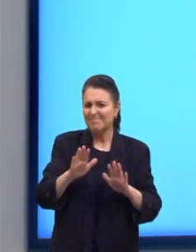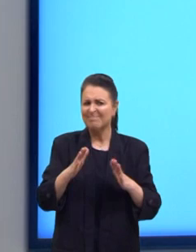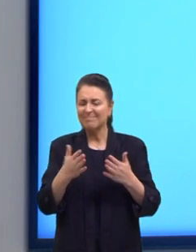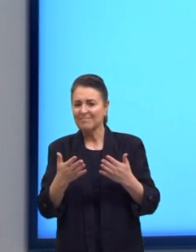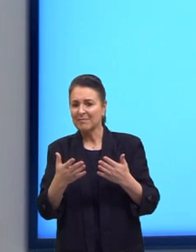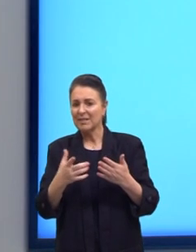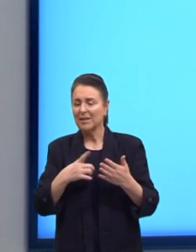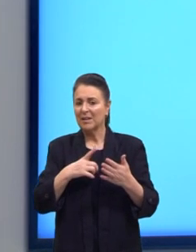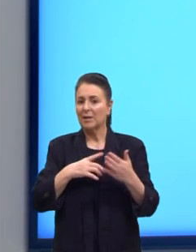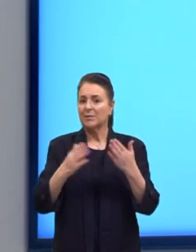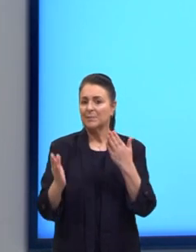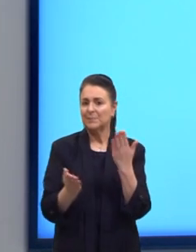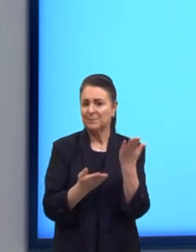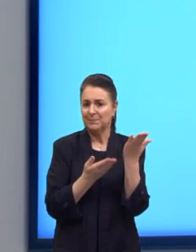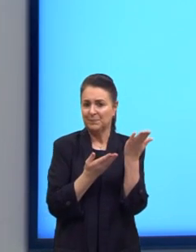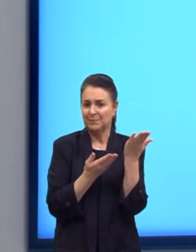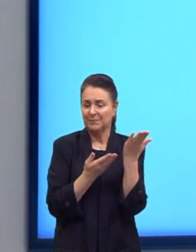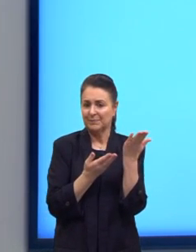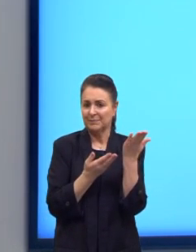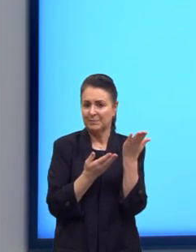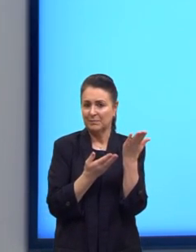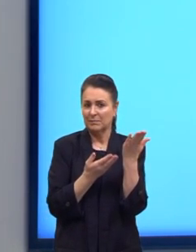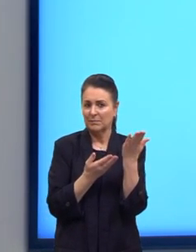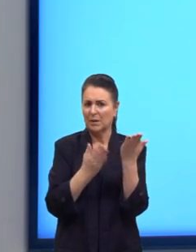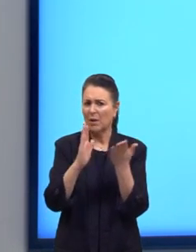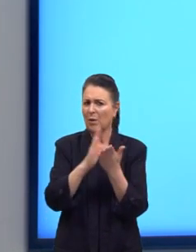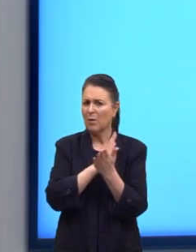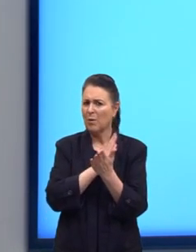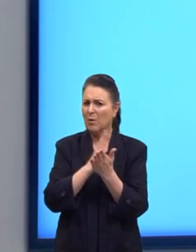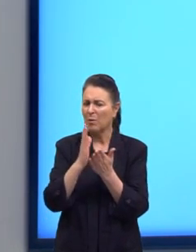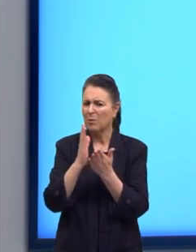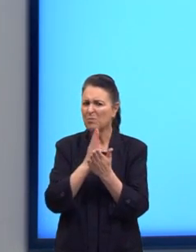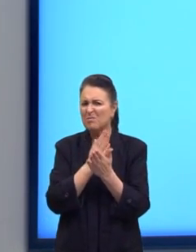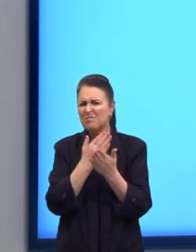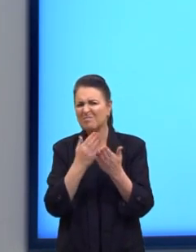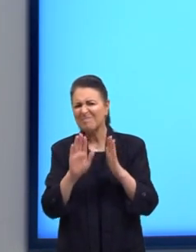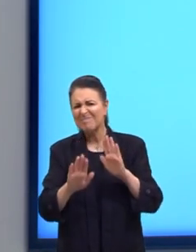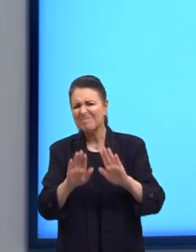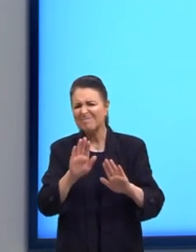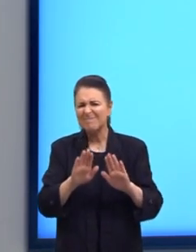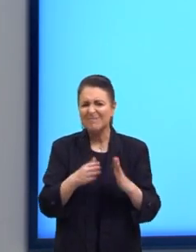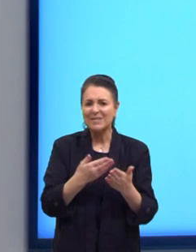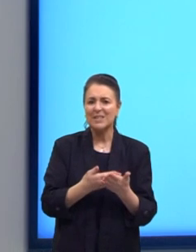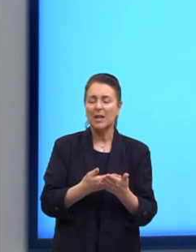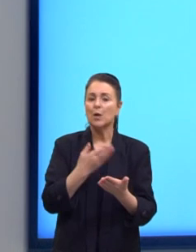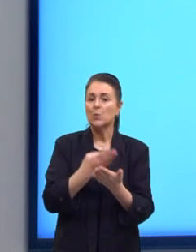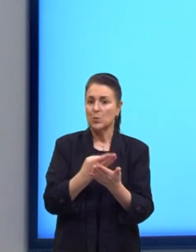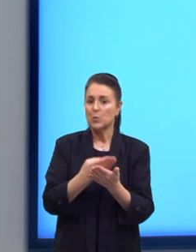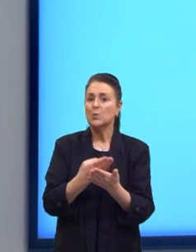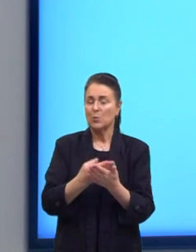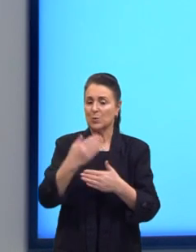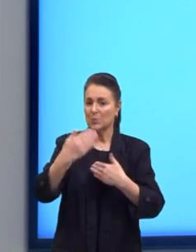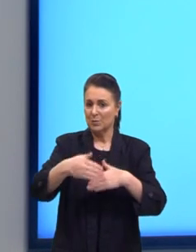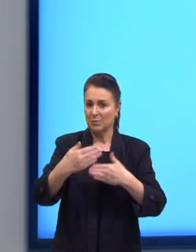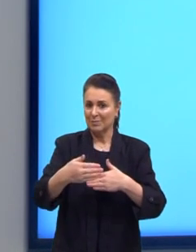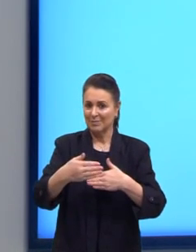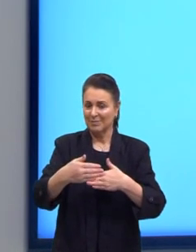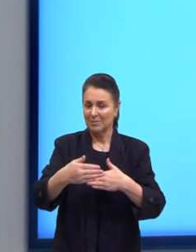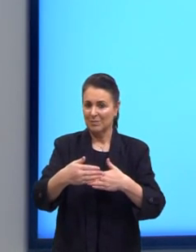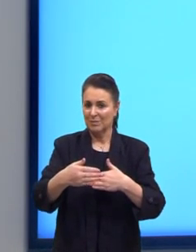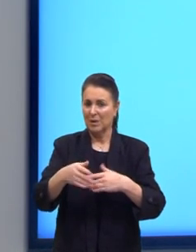I sometimes study for the test. Algumas vezes eu estudo para o teste. Sometimes I study for the test.